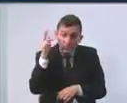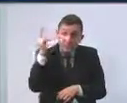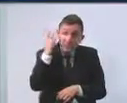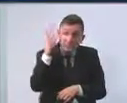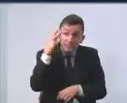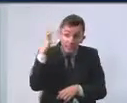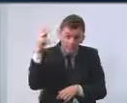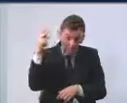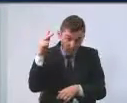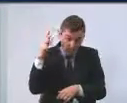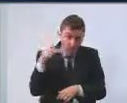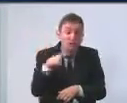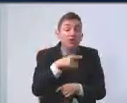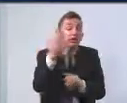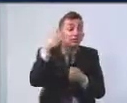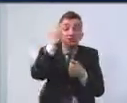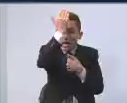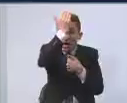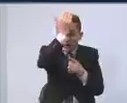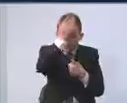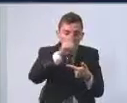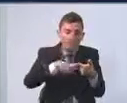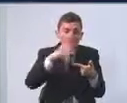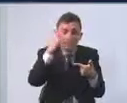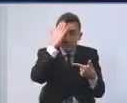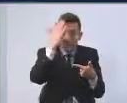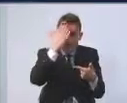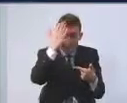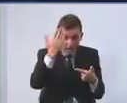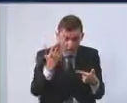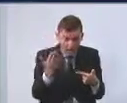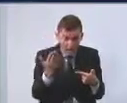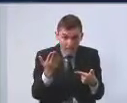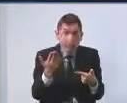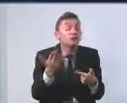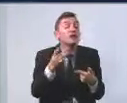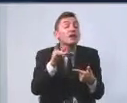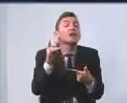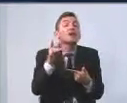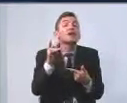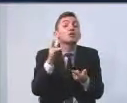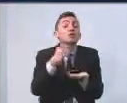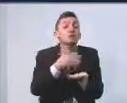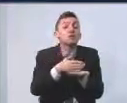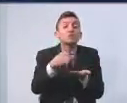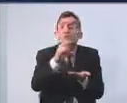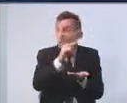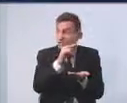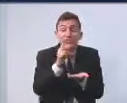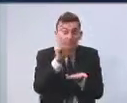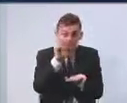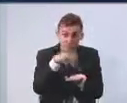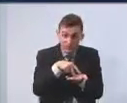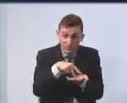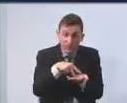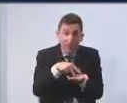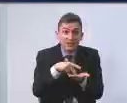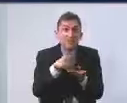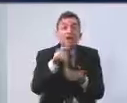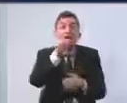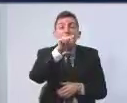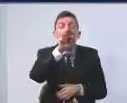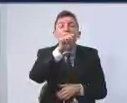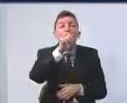nas administrações Kassab e Serra, diminuiu, diminuiu, num número muito significativo, o número de